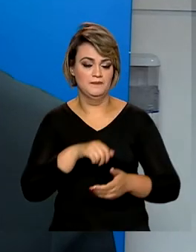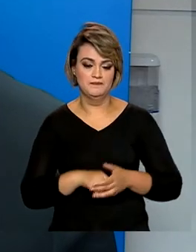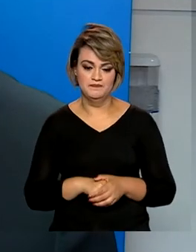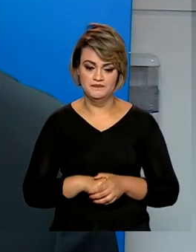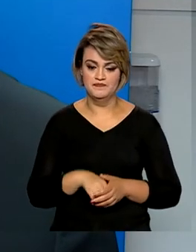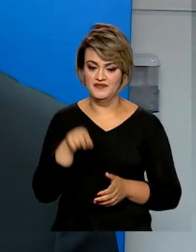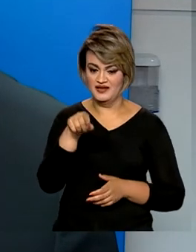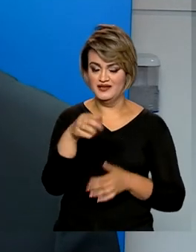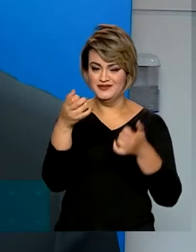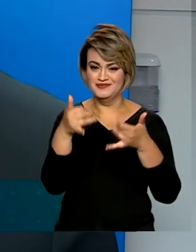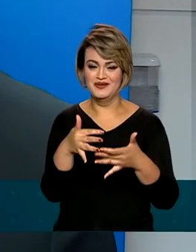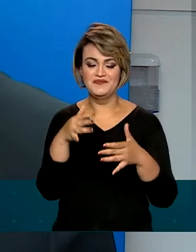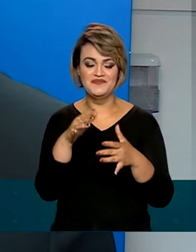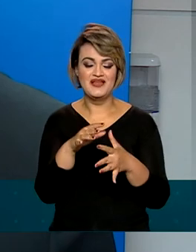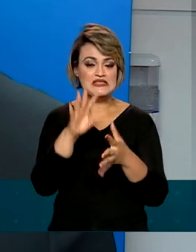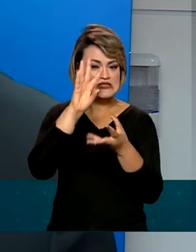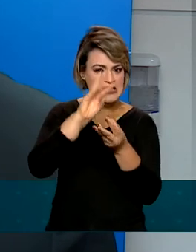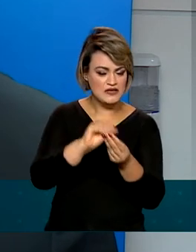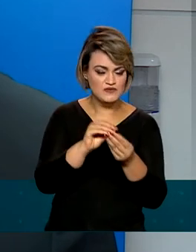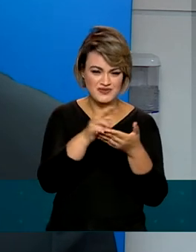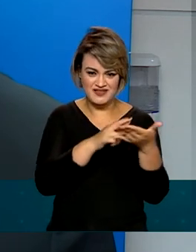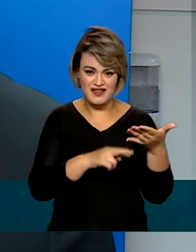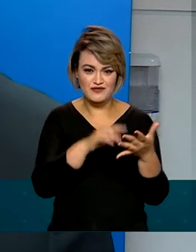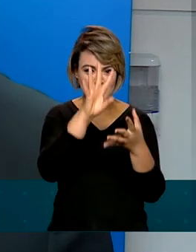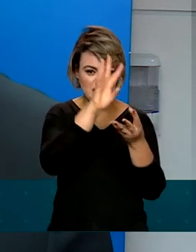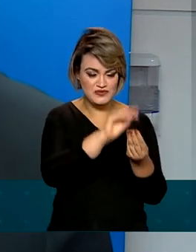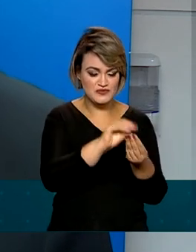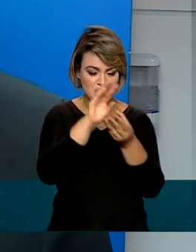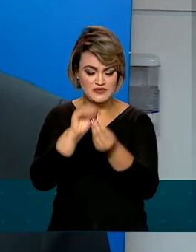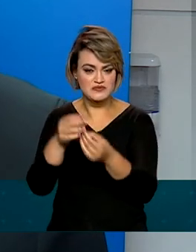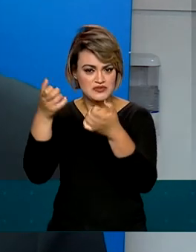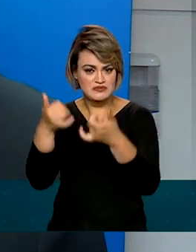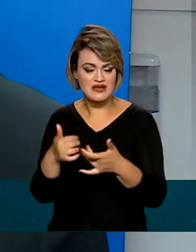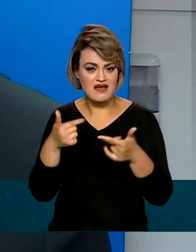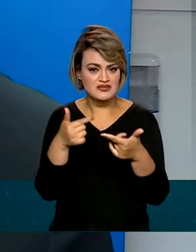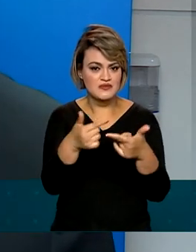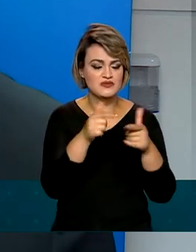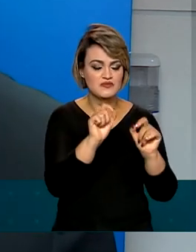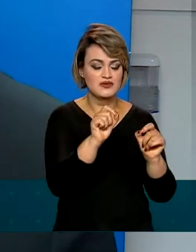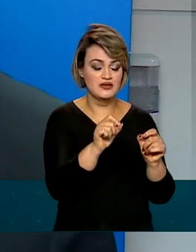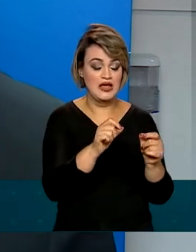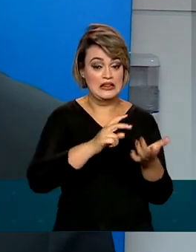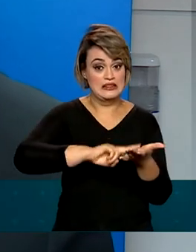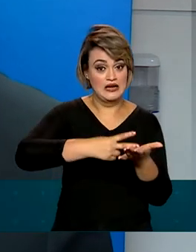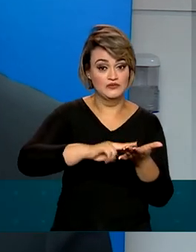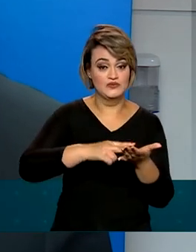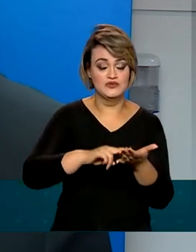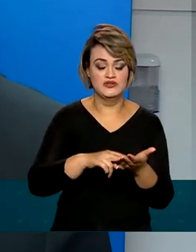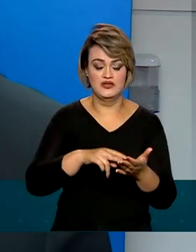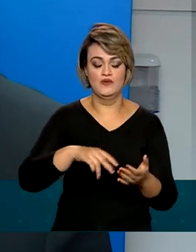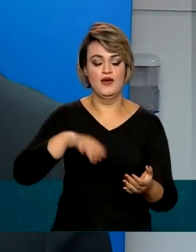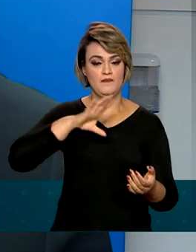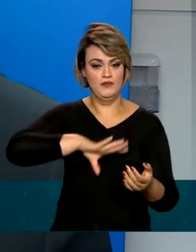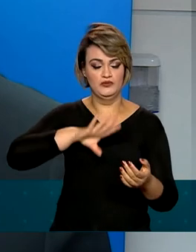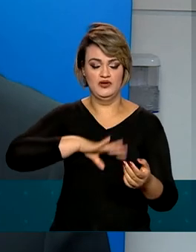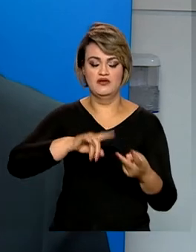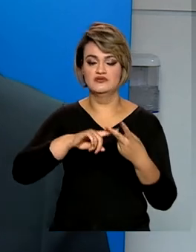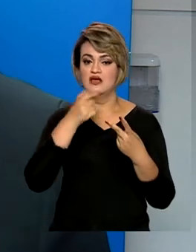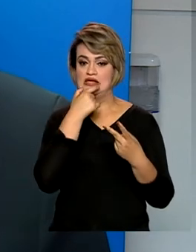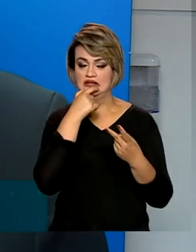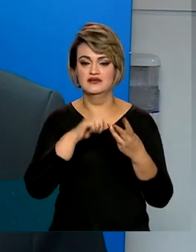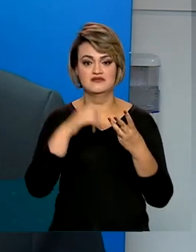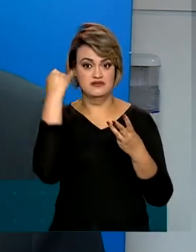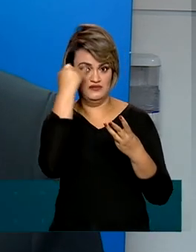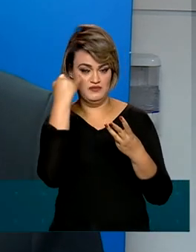sintética um resumo de cada uma das iniciativas. Ele é trilíngue, português, inglês e espanhol.